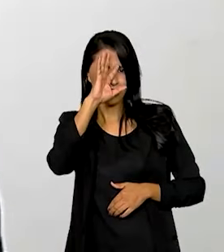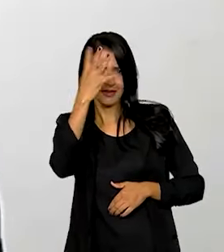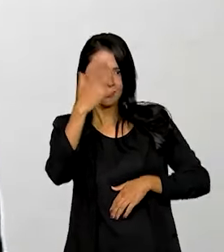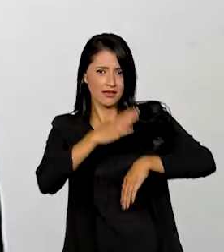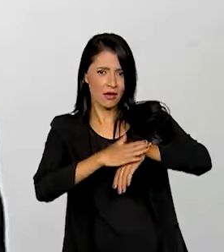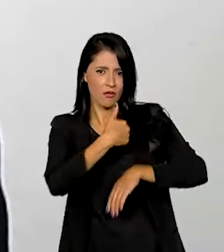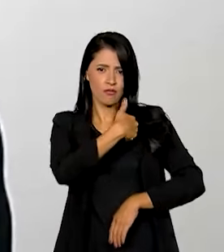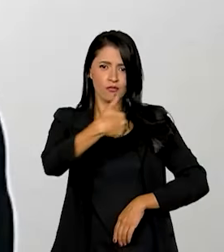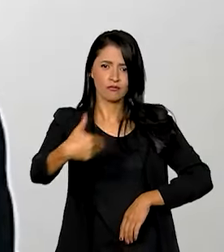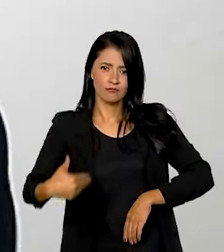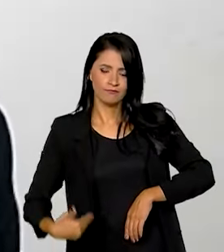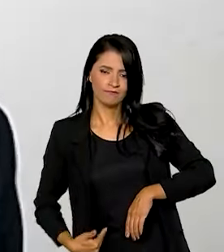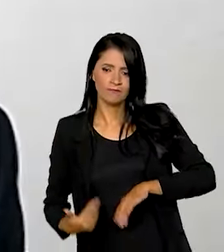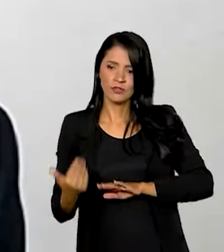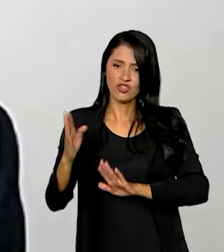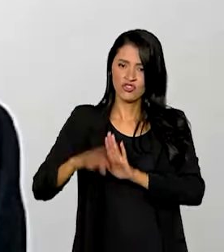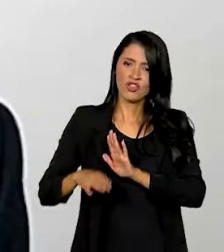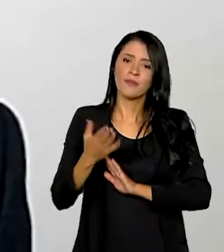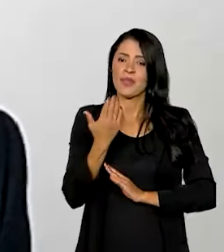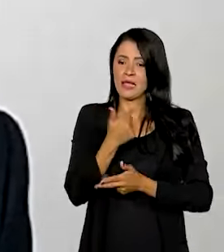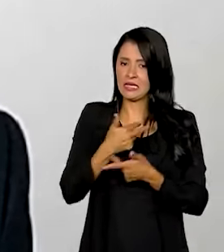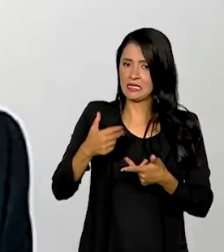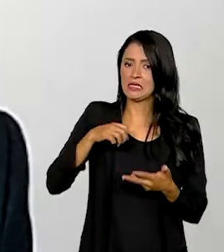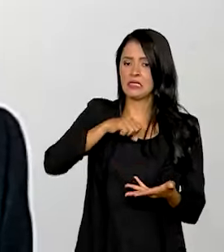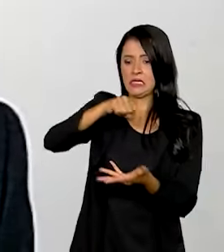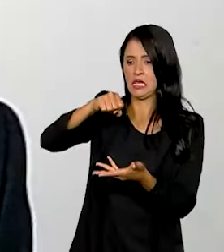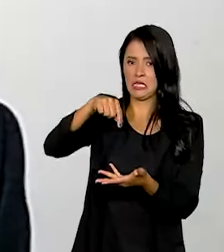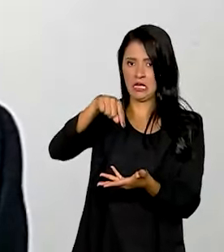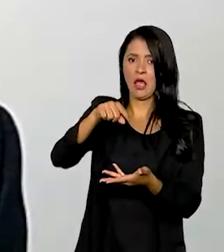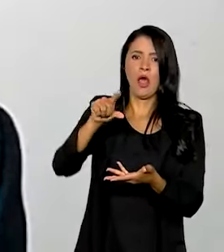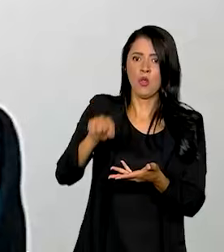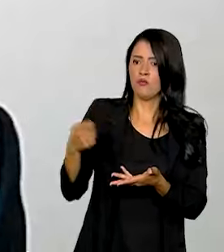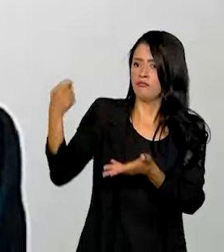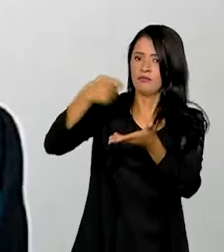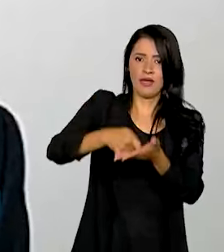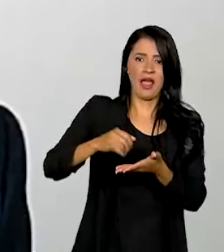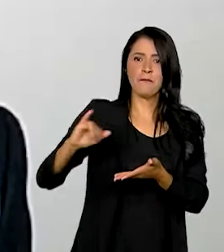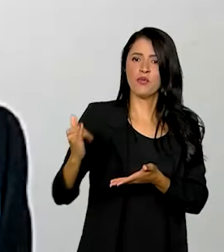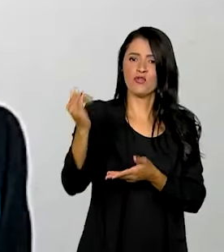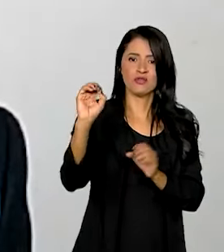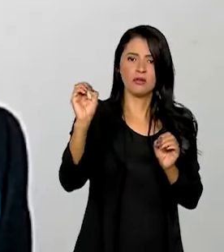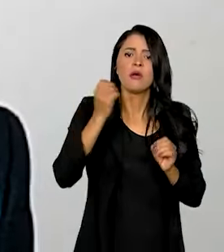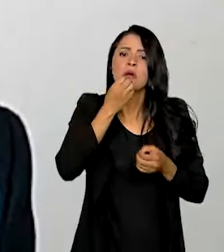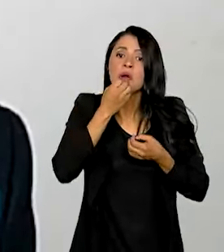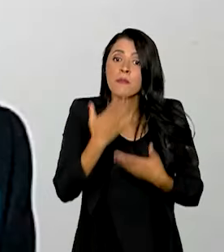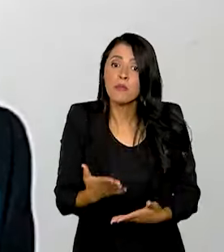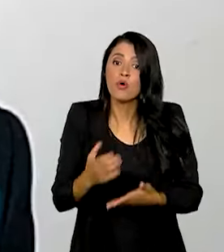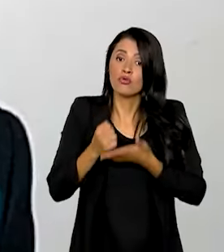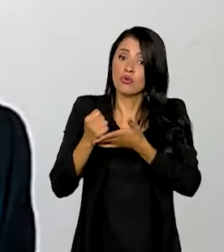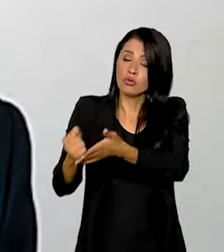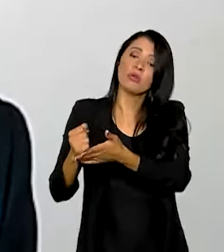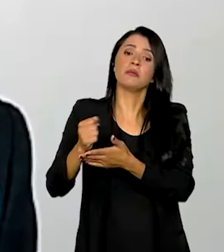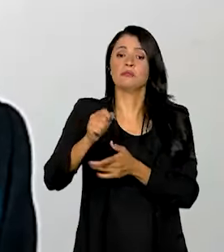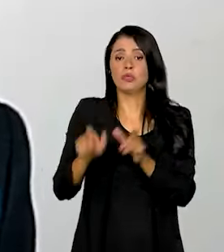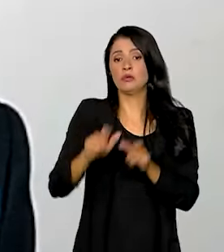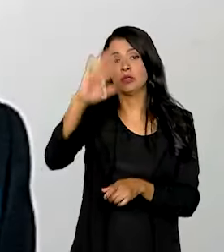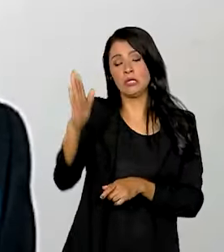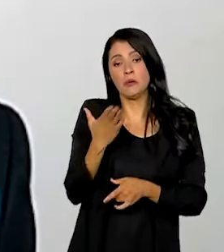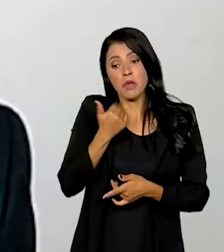de desonerar a cesta básica vai ser muito bom e vai contribuir para que o brasileiro possa se alimentar melhor,